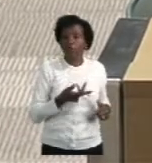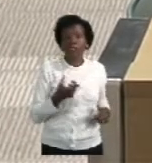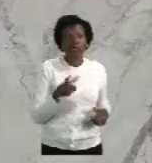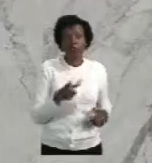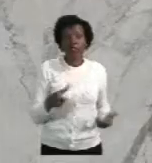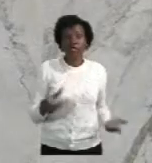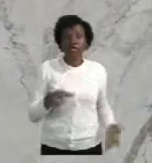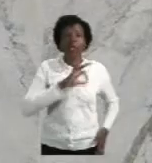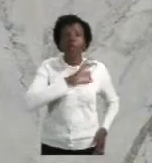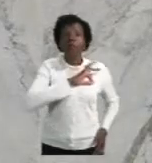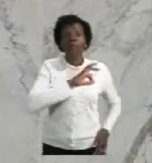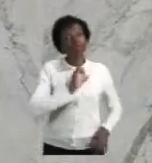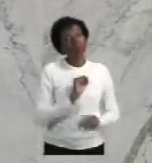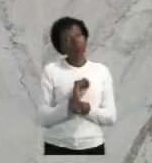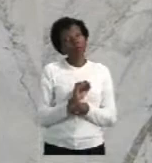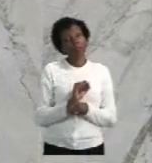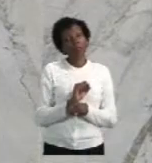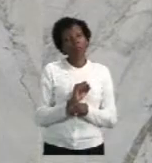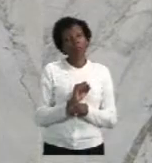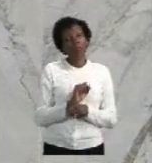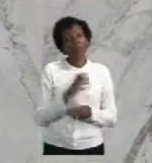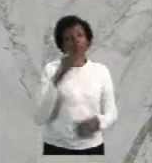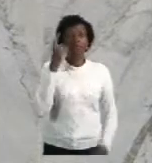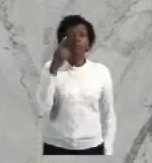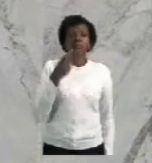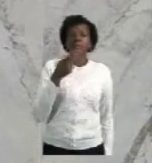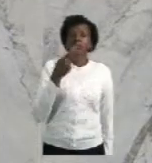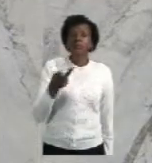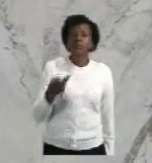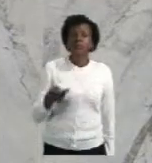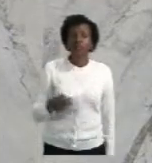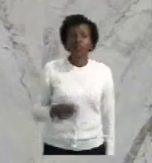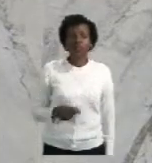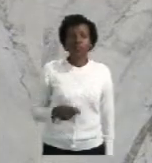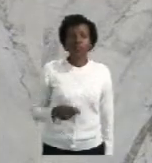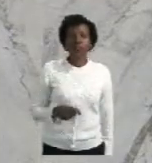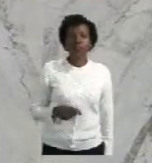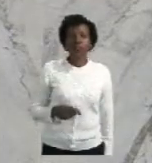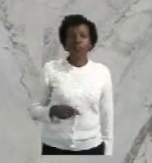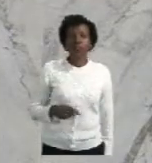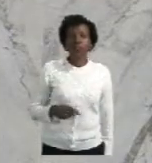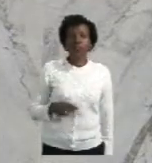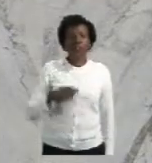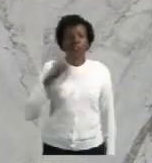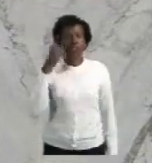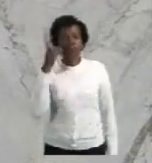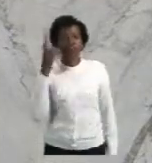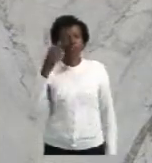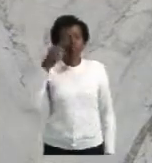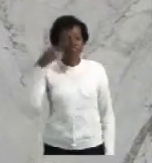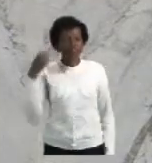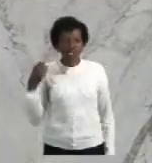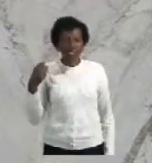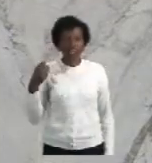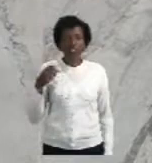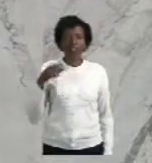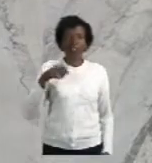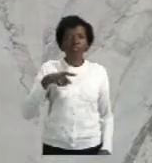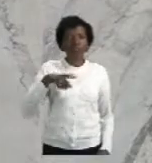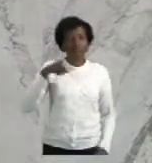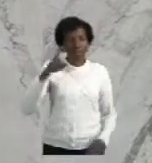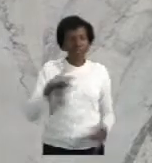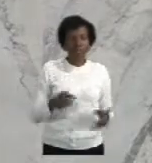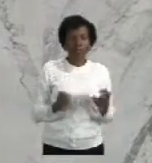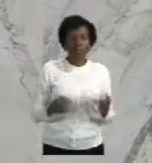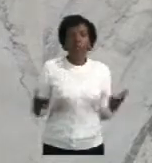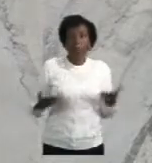A polícia vai parar. Aí um deputado agora falou, quando chegar no bolso dos deputados e senadores, eles vão sentir. Vão sentir já hoje.